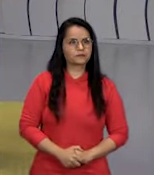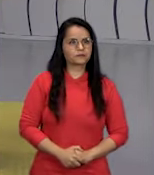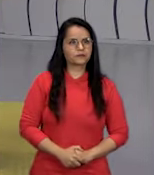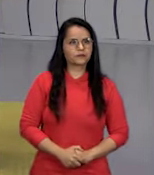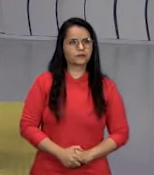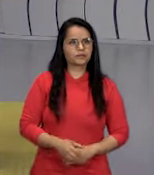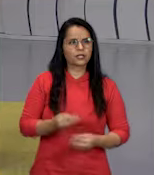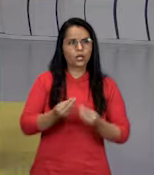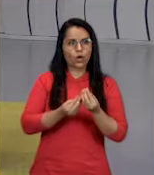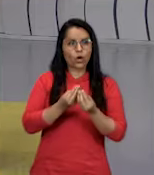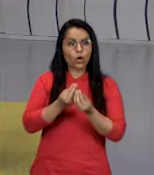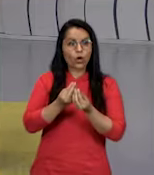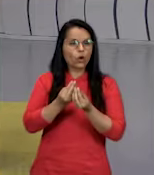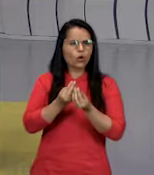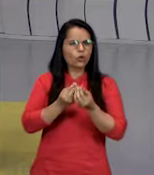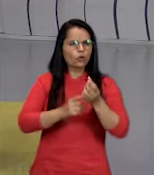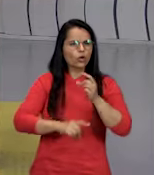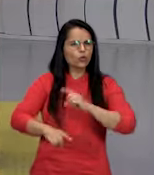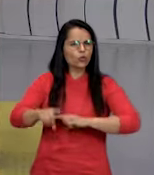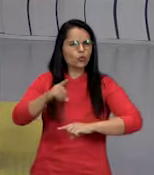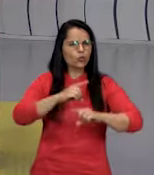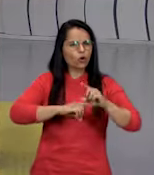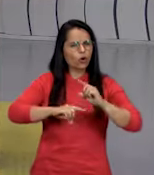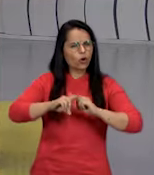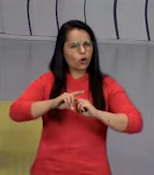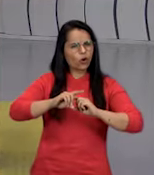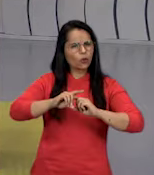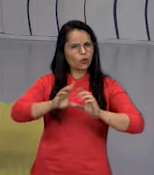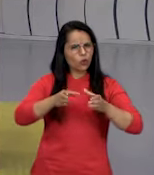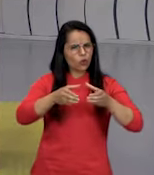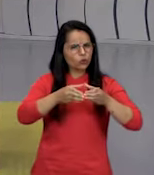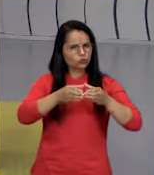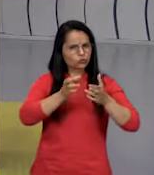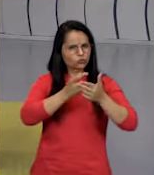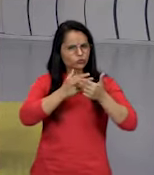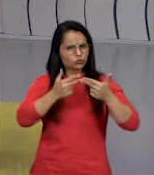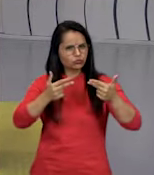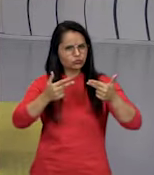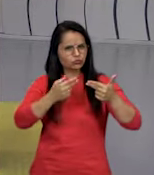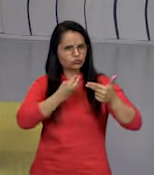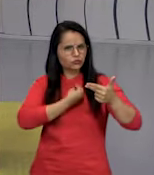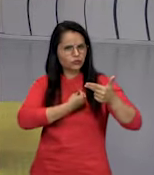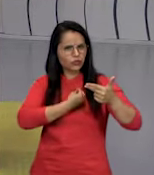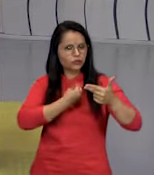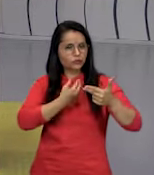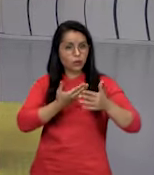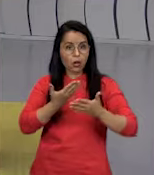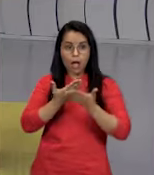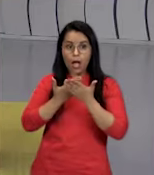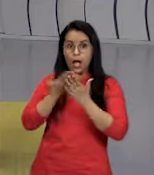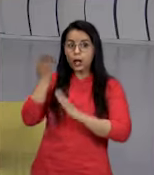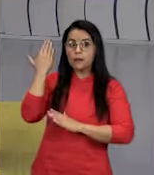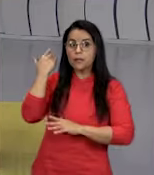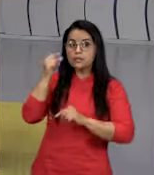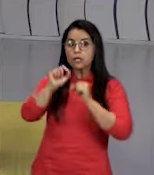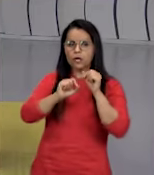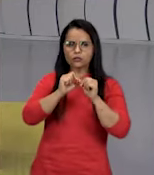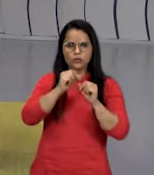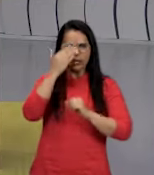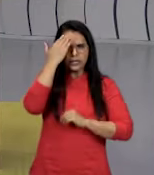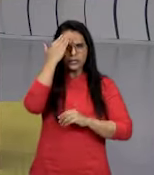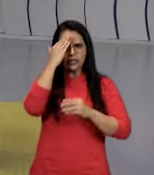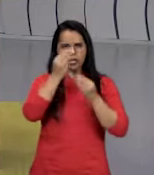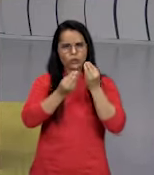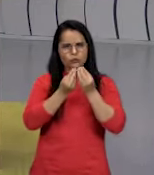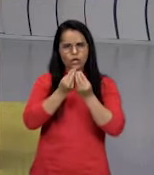Domínios dos seres vivos. Na nossa aula passada, nós entendemos que o domínio é o